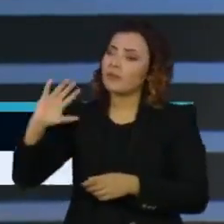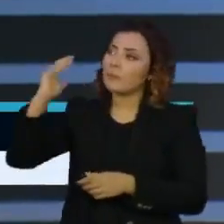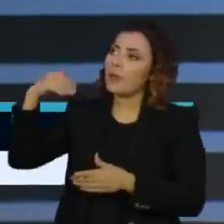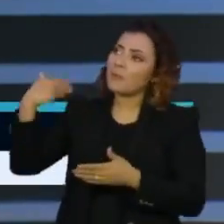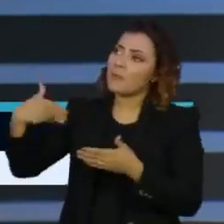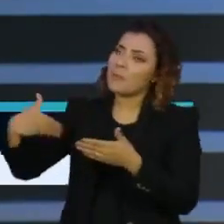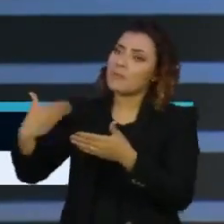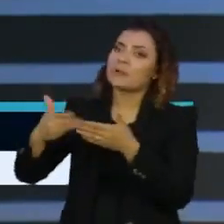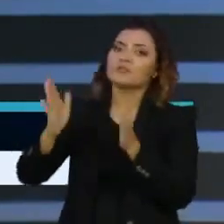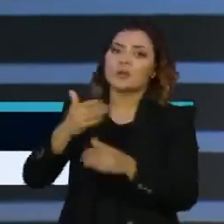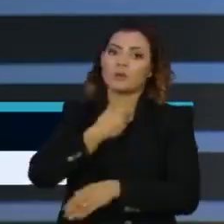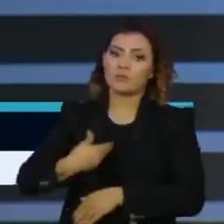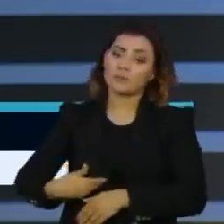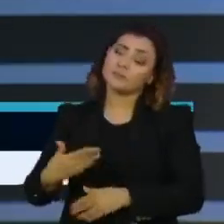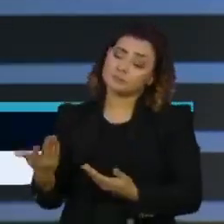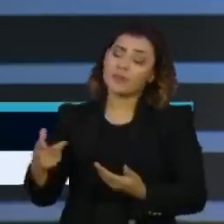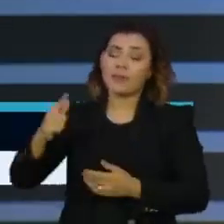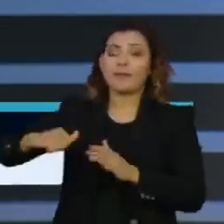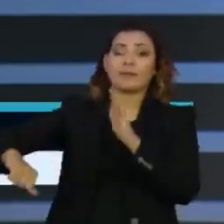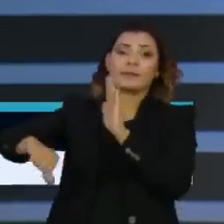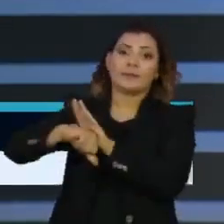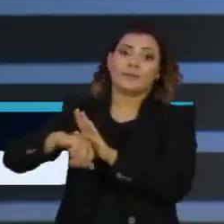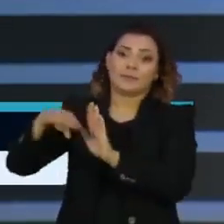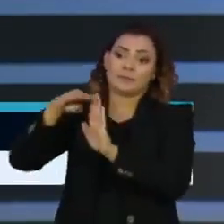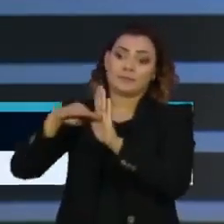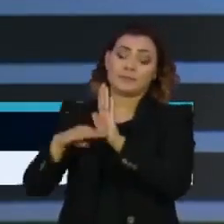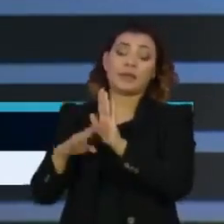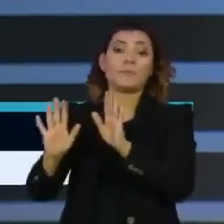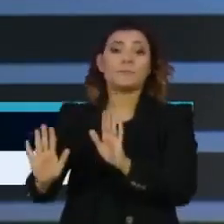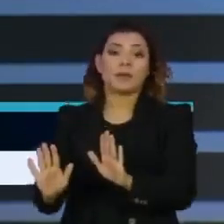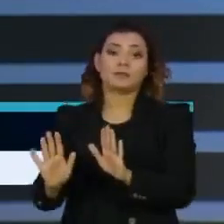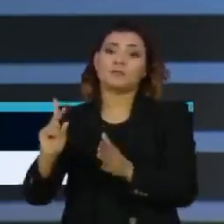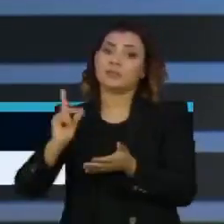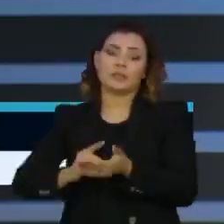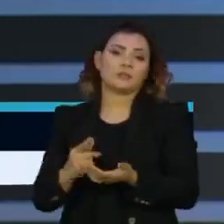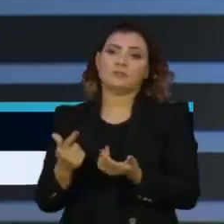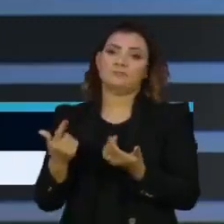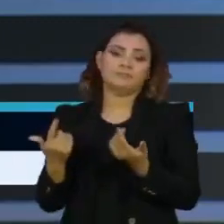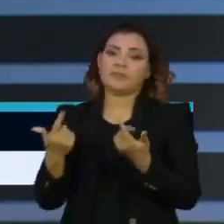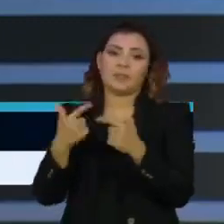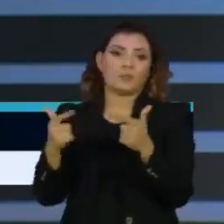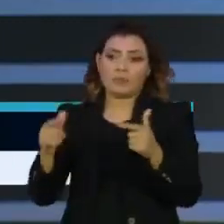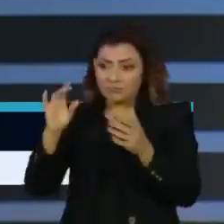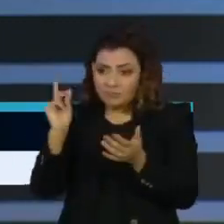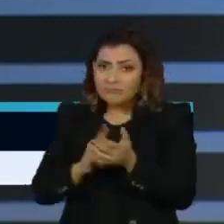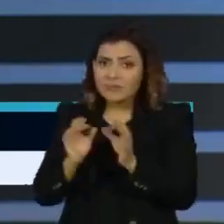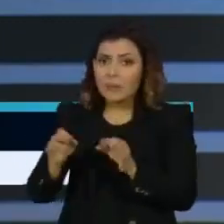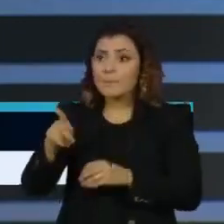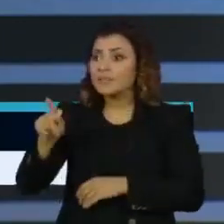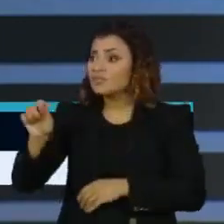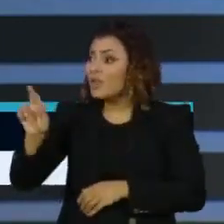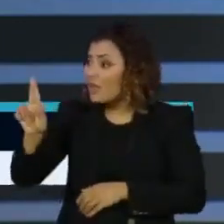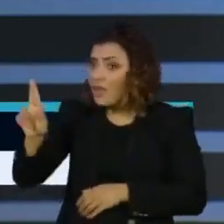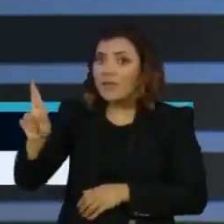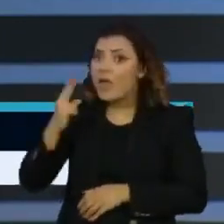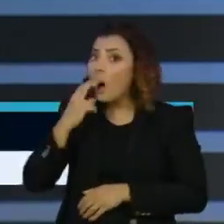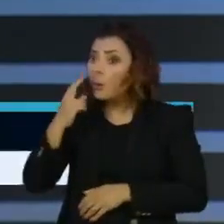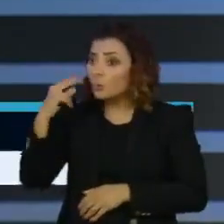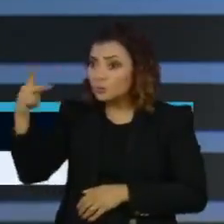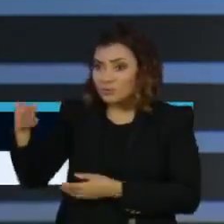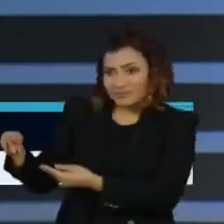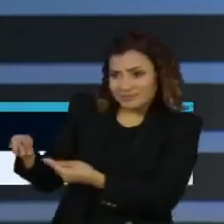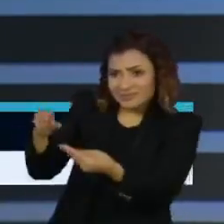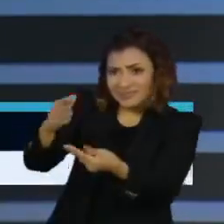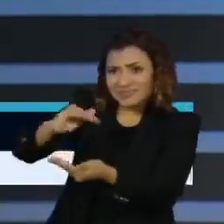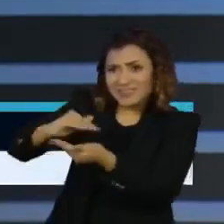sim, caracterizam-se como crimes comuns. Mas não, não há praticamente chance alguma do Procurador-Geral da República, Augusto Aras,